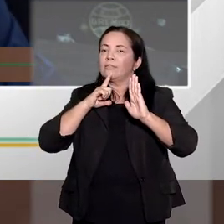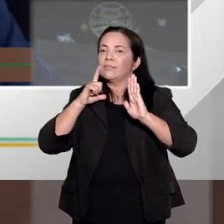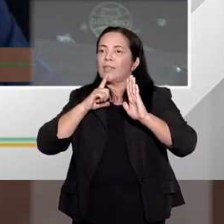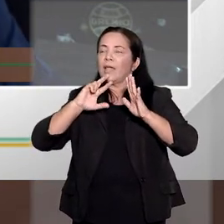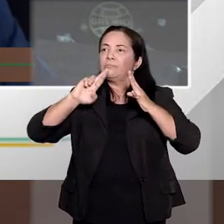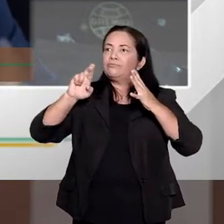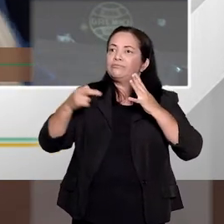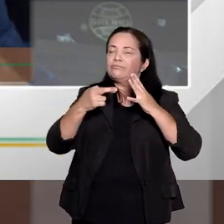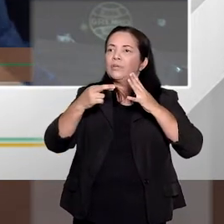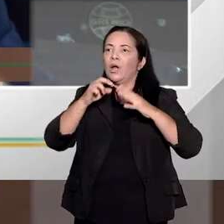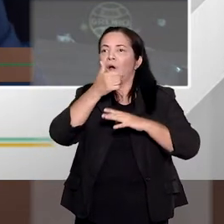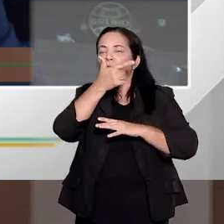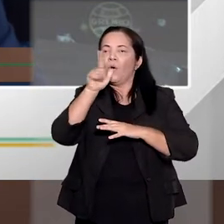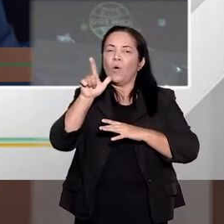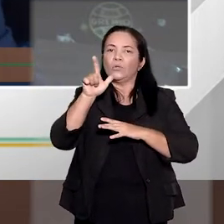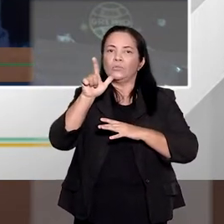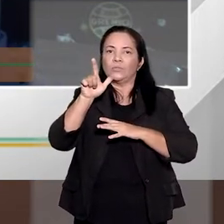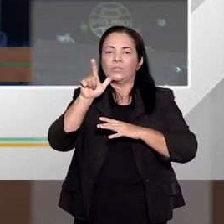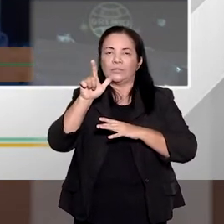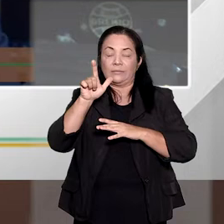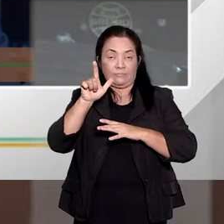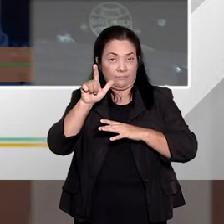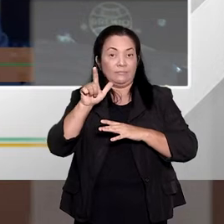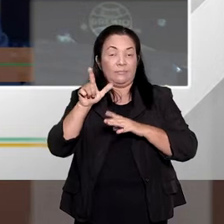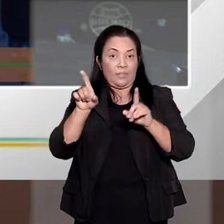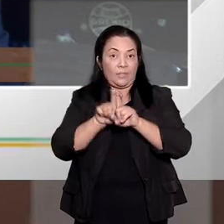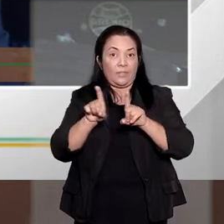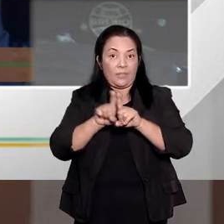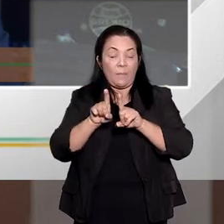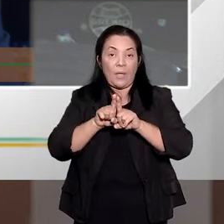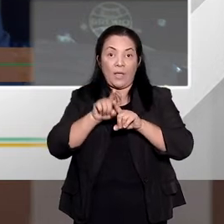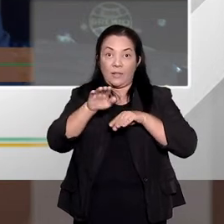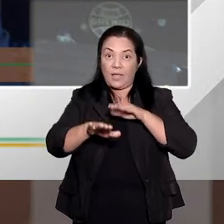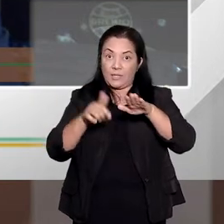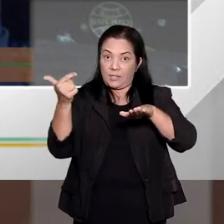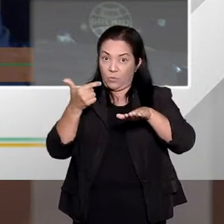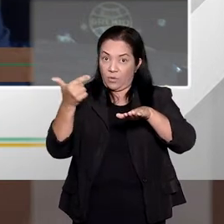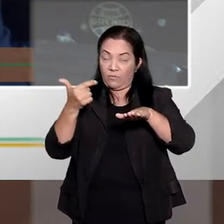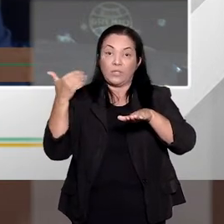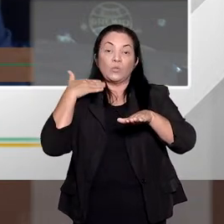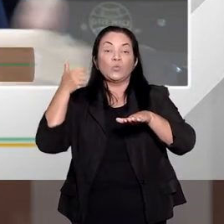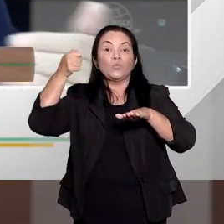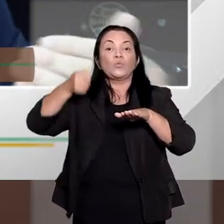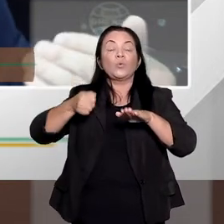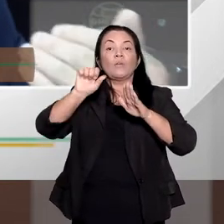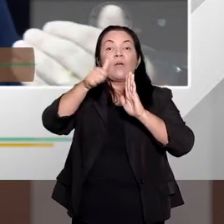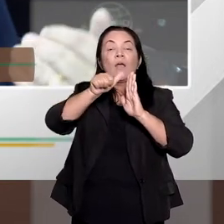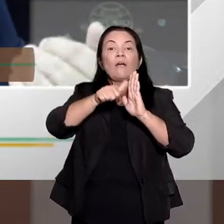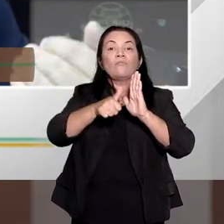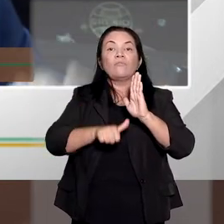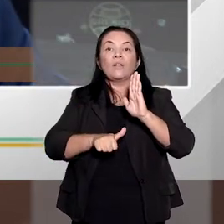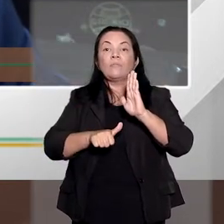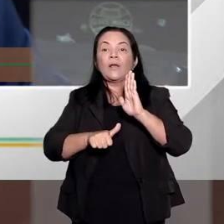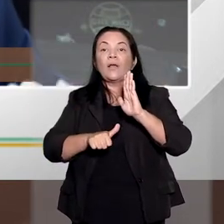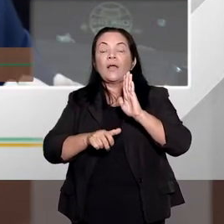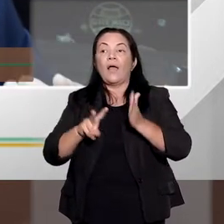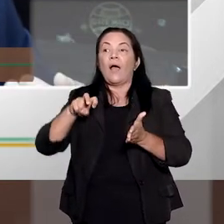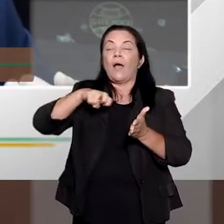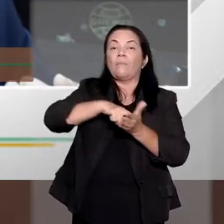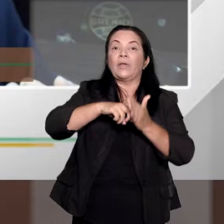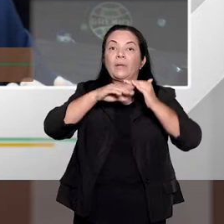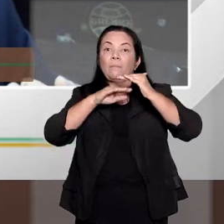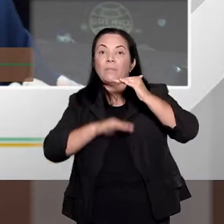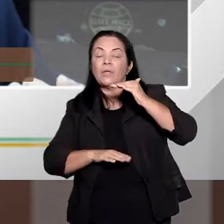atenuantes. também, dentro da segunda fase, ele fica limitado entre a pena mínima